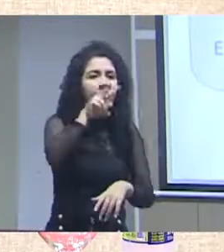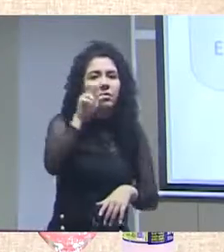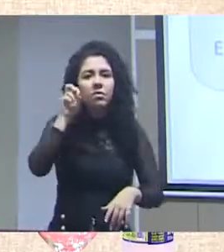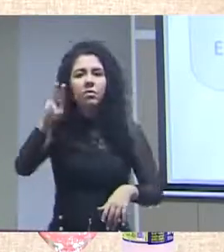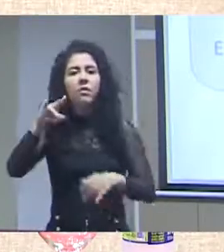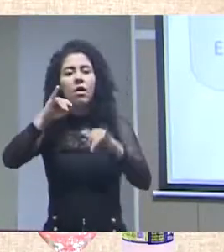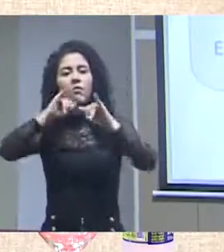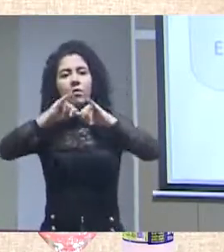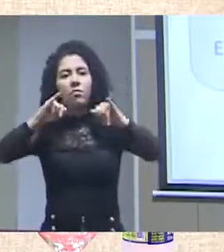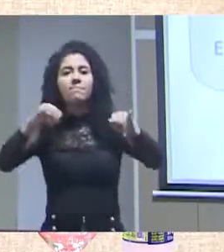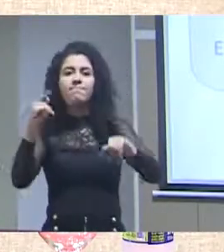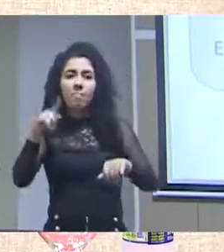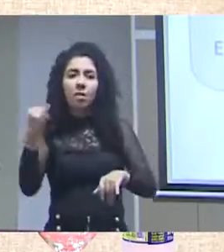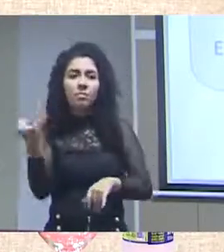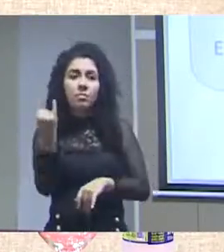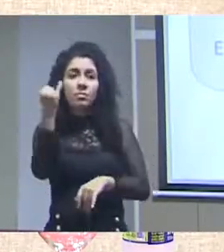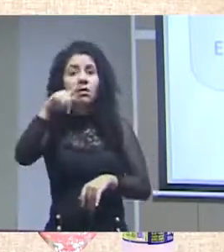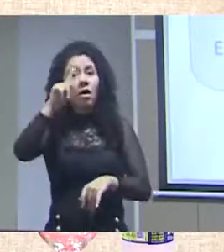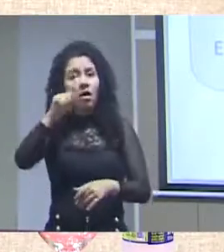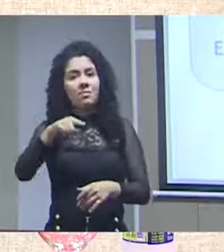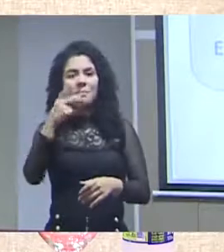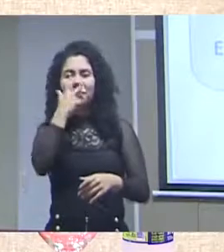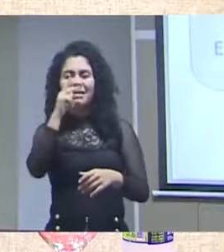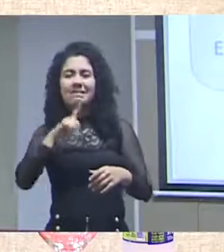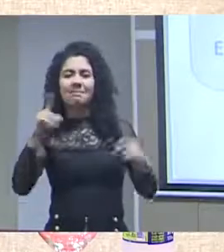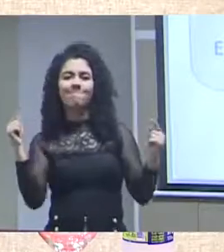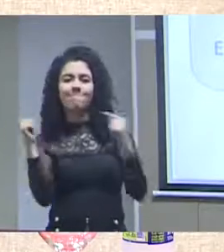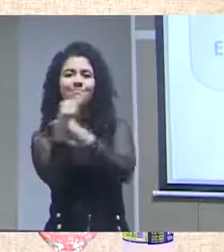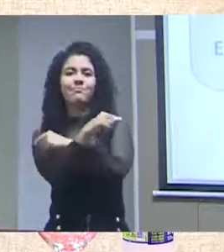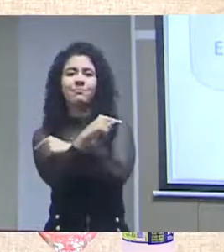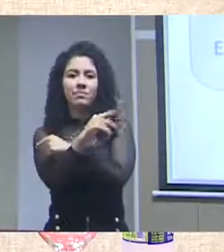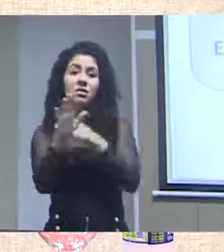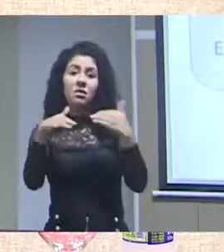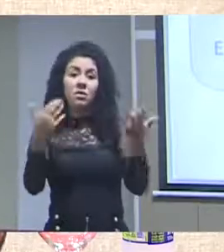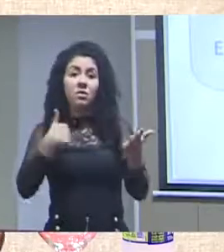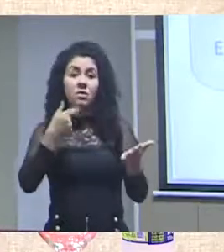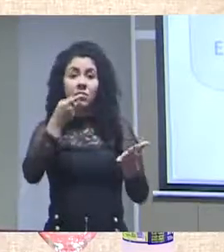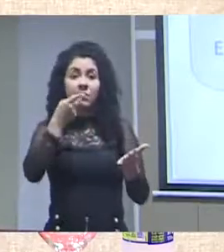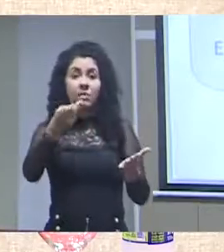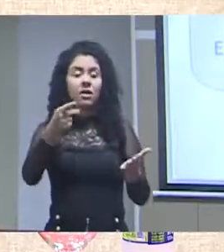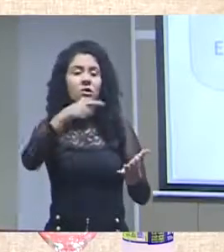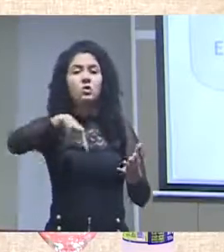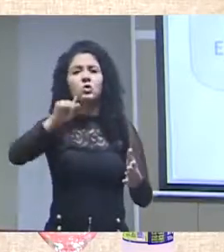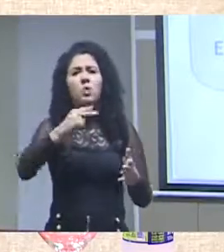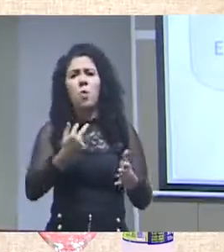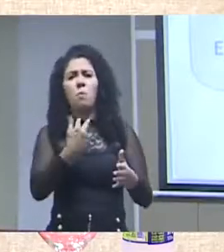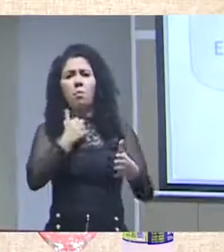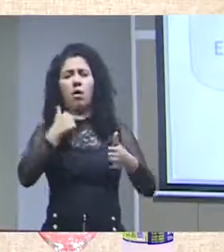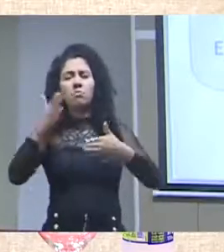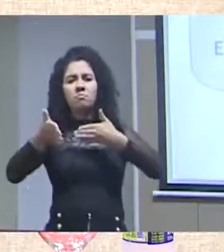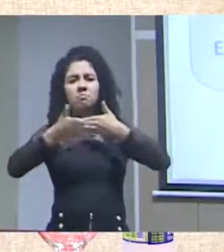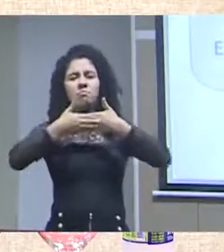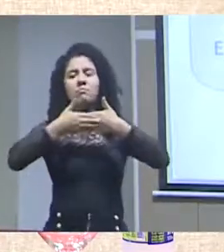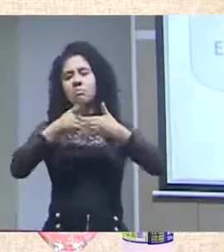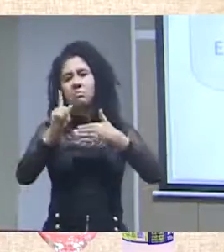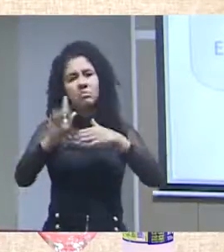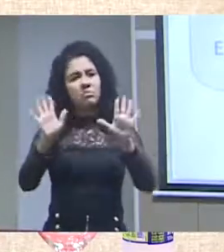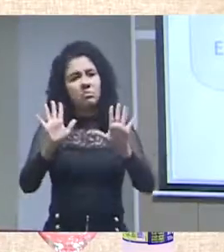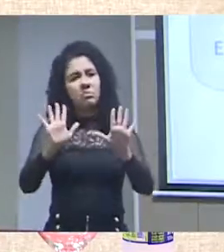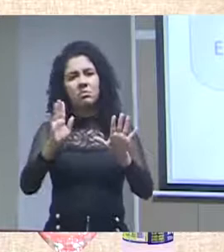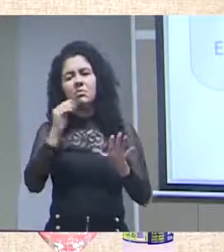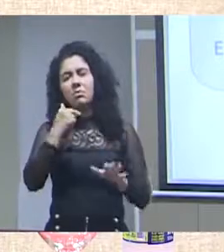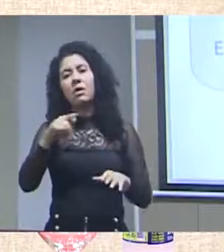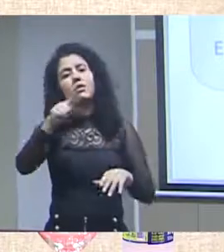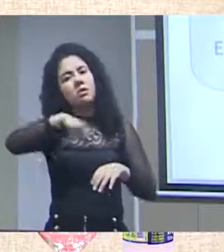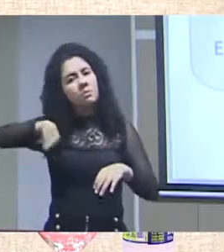controvérsias. Então, como diria o Latour, a gente não pode fechar essa caixa preta. Nós precisamos colocar em questão